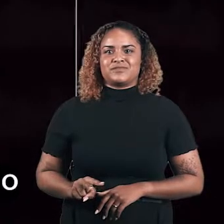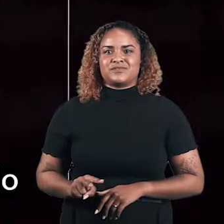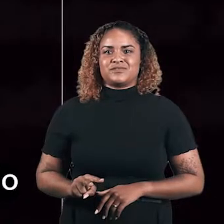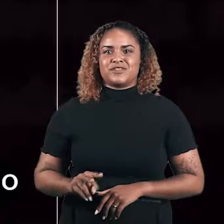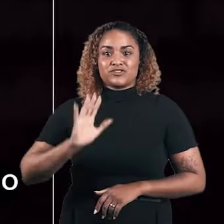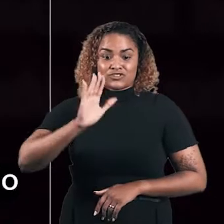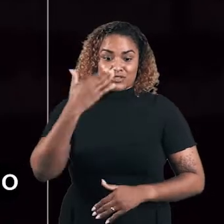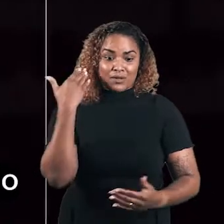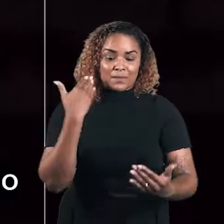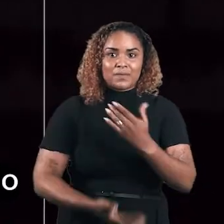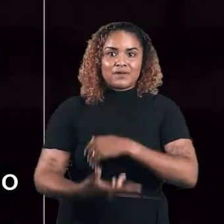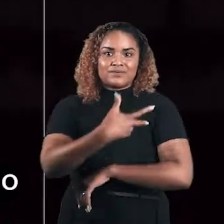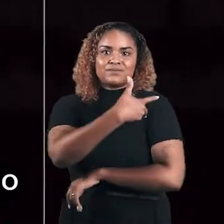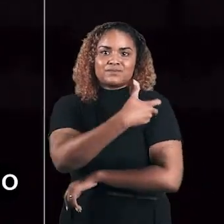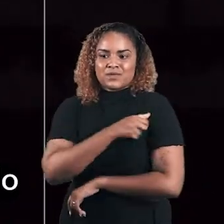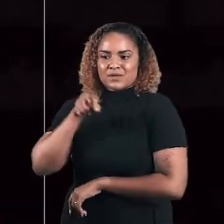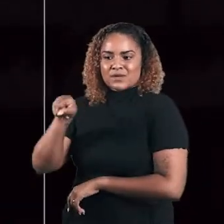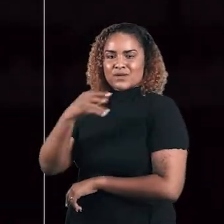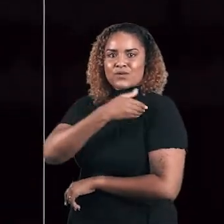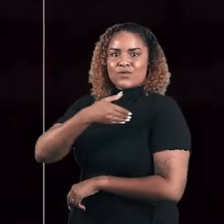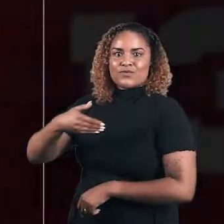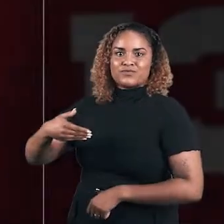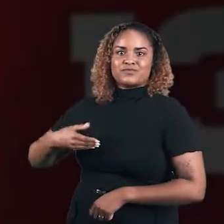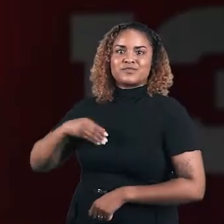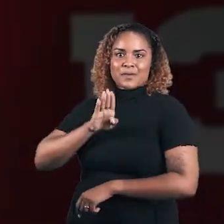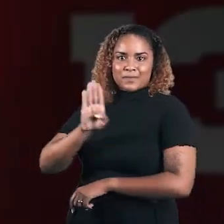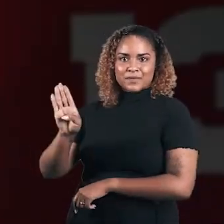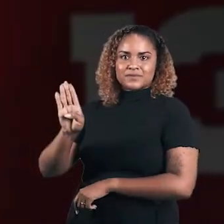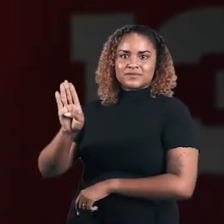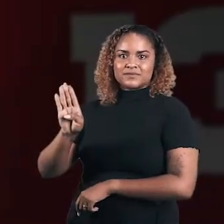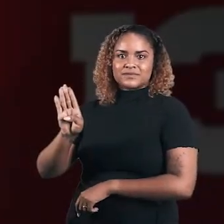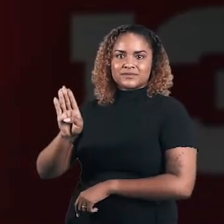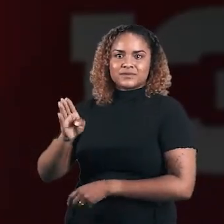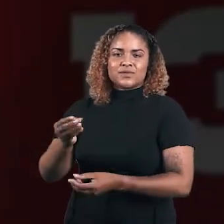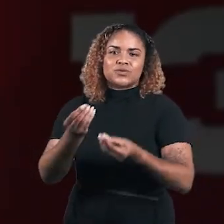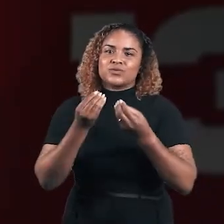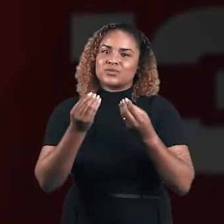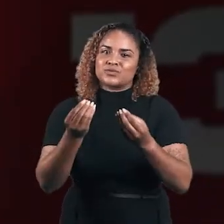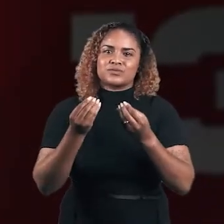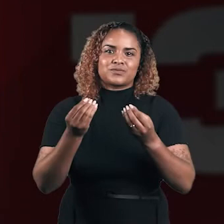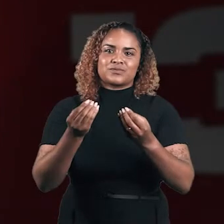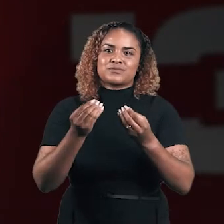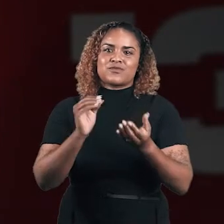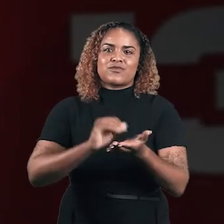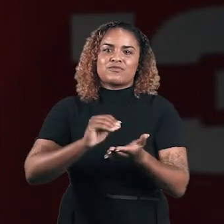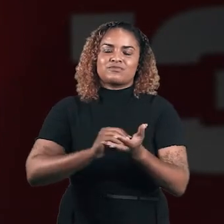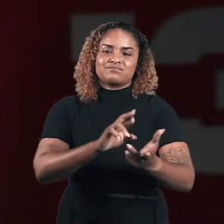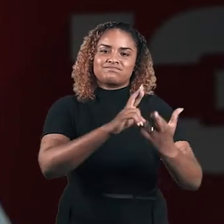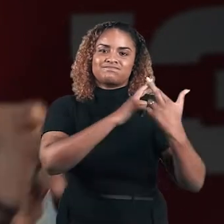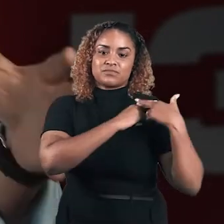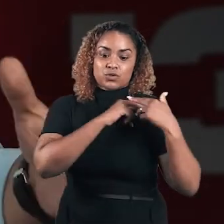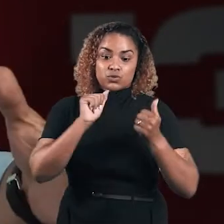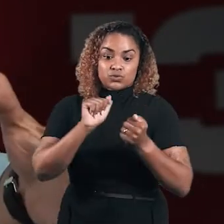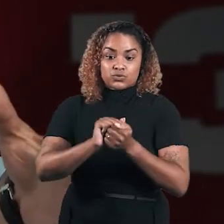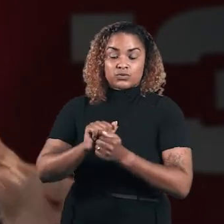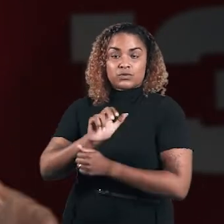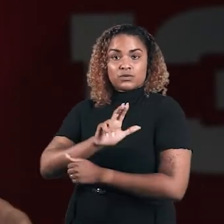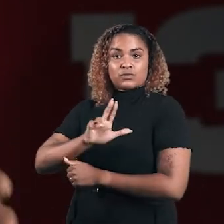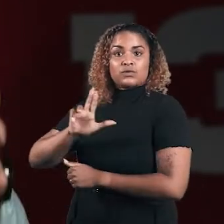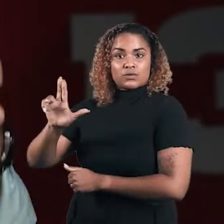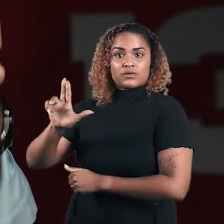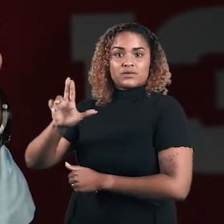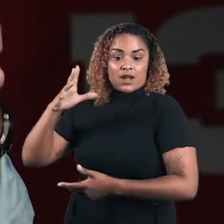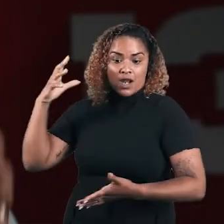desperdiçadas pelo governador Belivaldo. Ninguém aguenta mais tanto descaso. Junto com Lula,